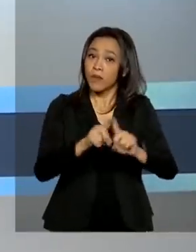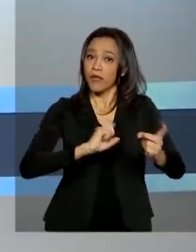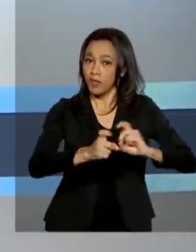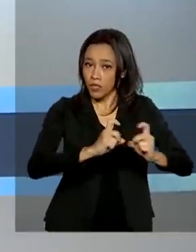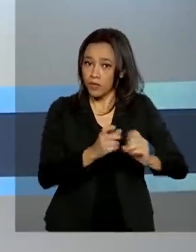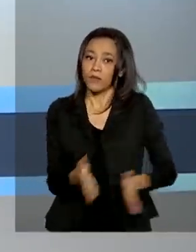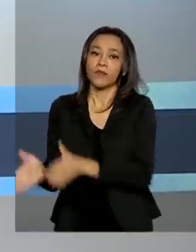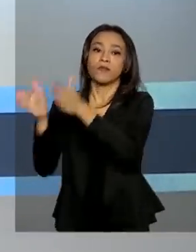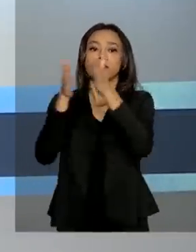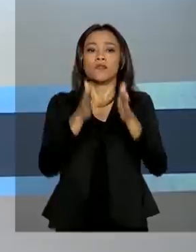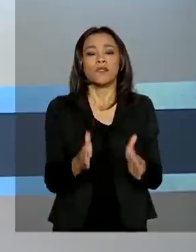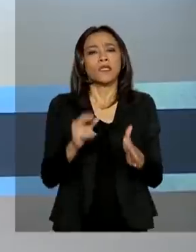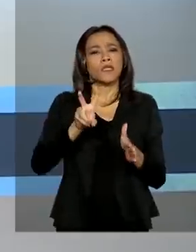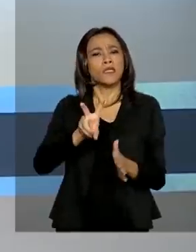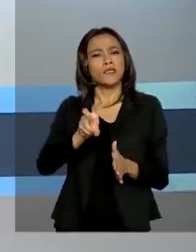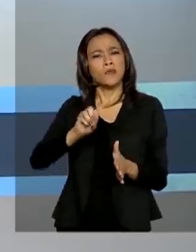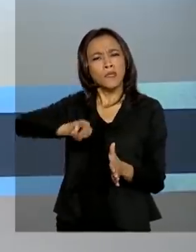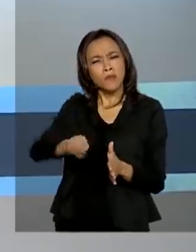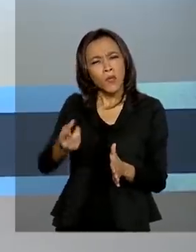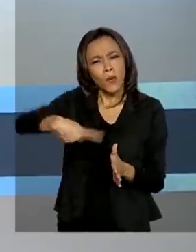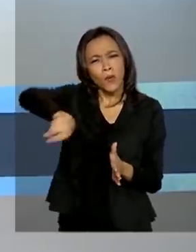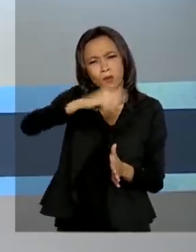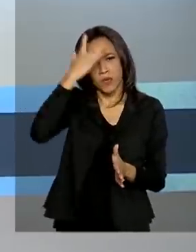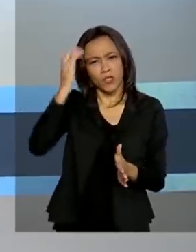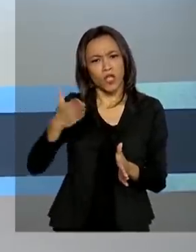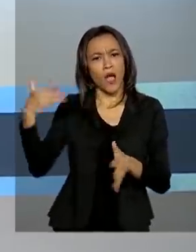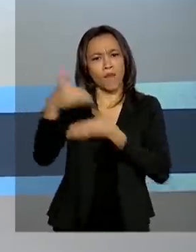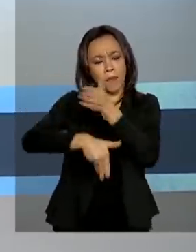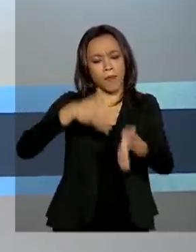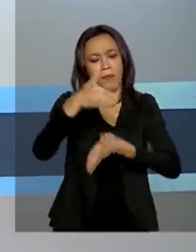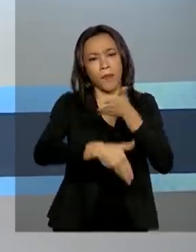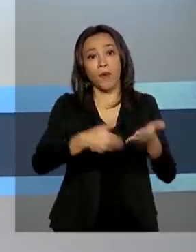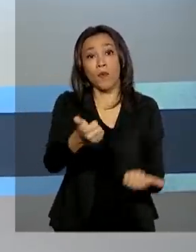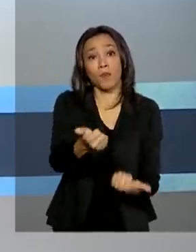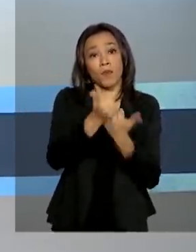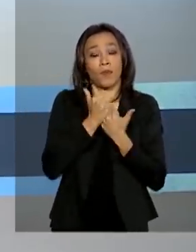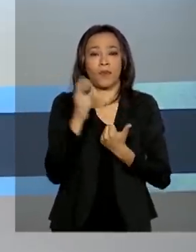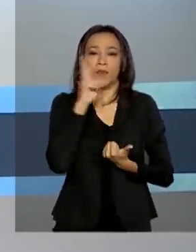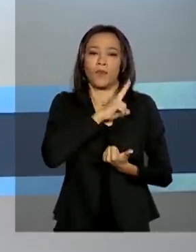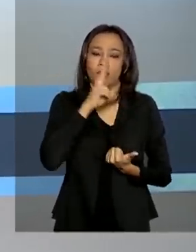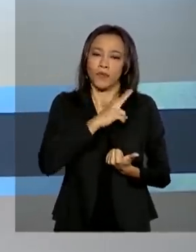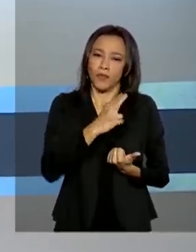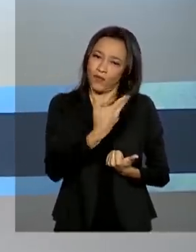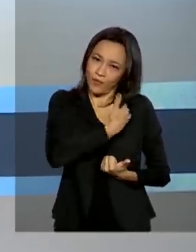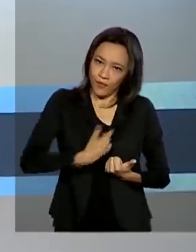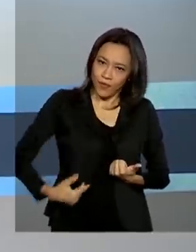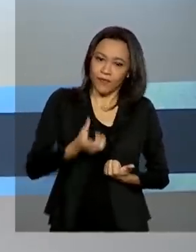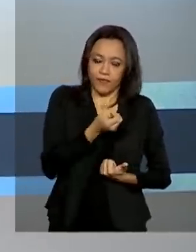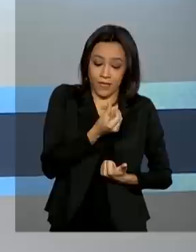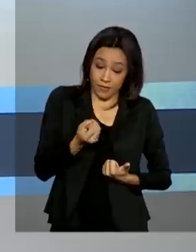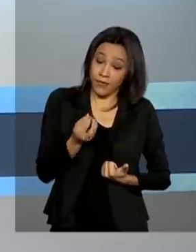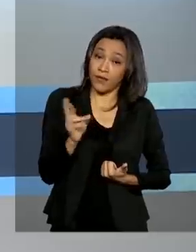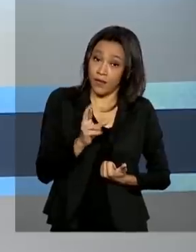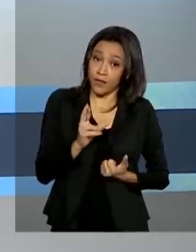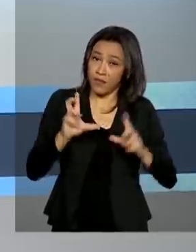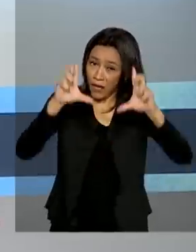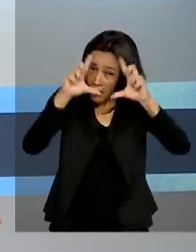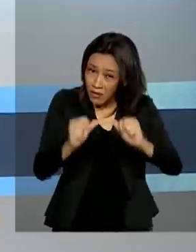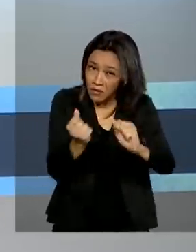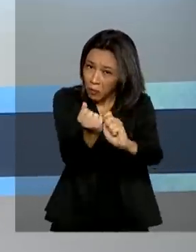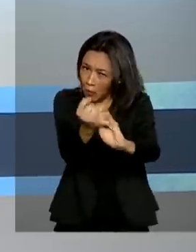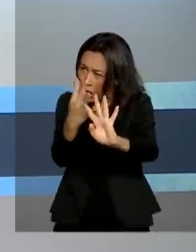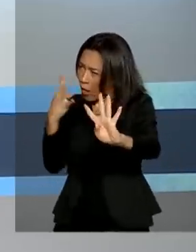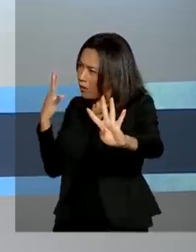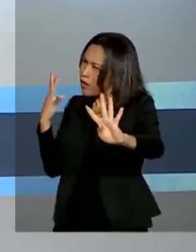50 milhões de pessoas já tiveram acesso ao auxílio emergencial de 600 reais. E para diminuir as filas das